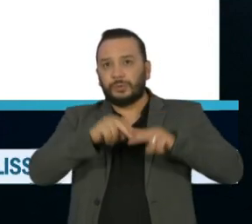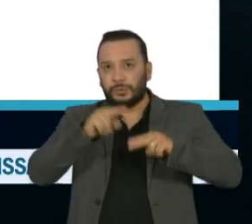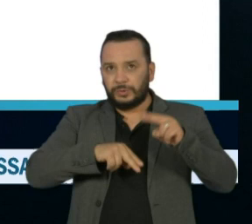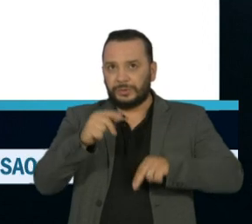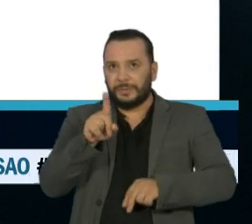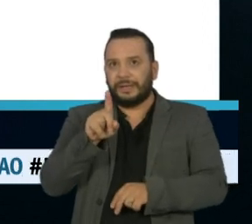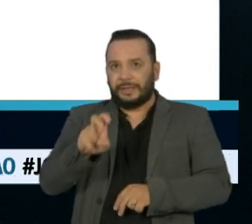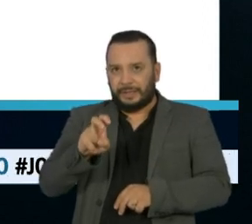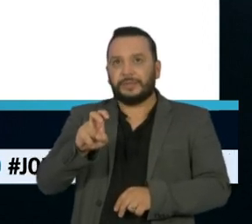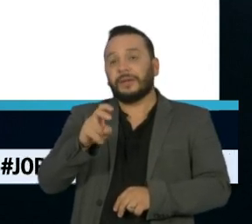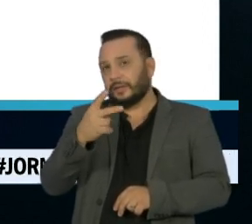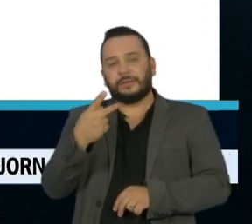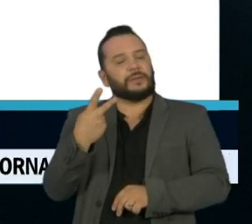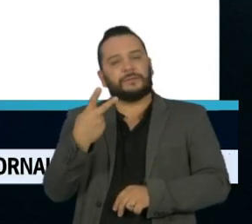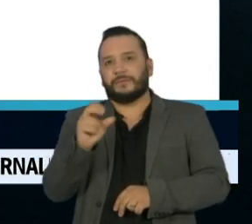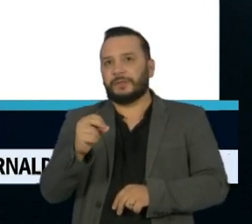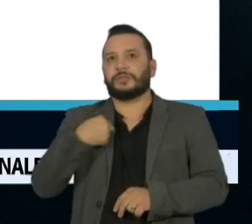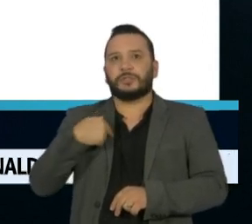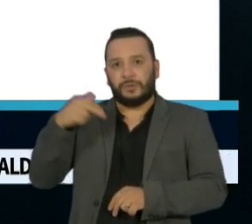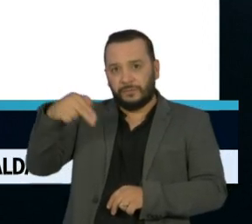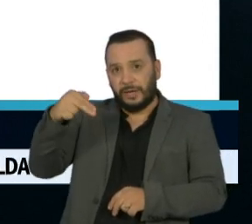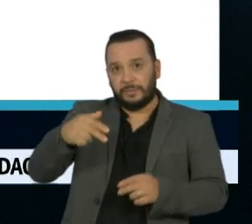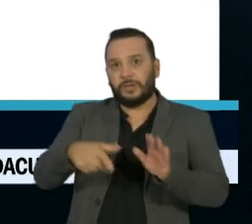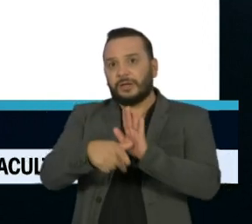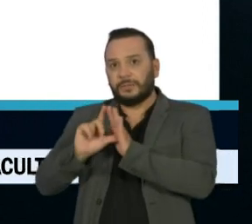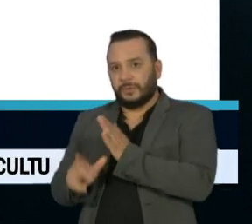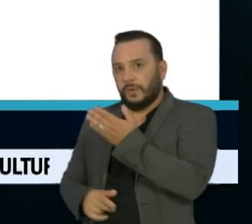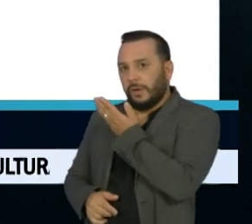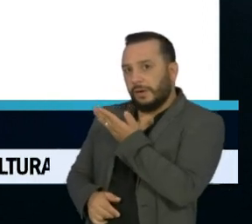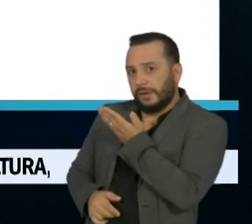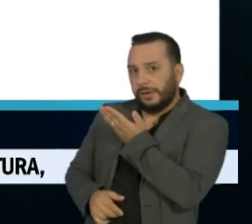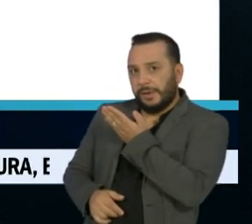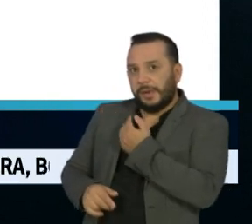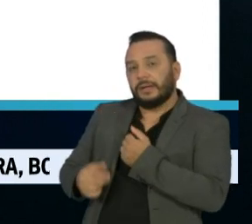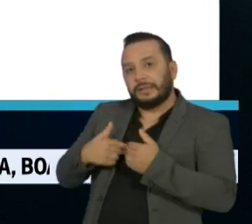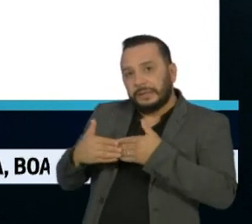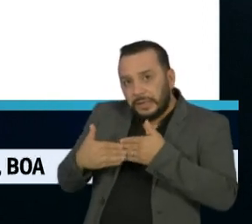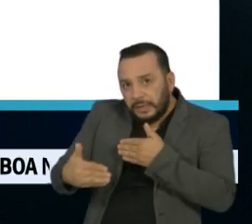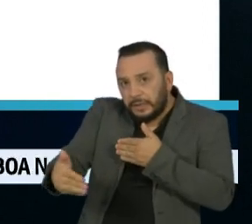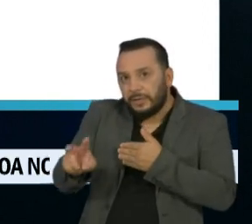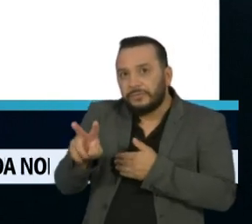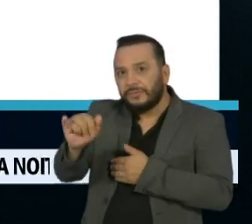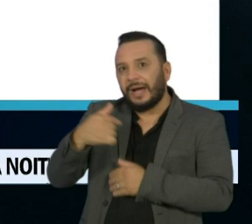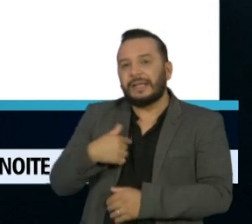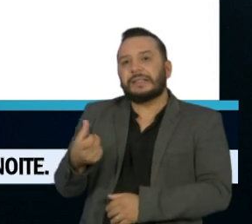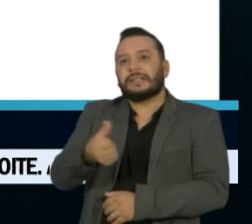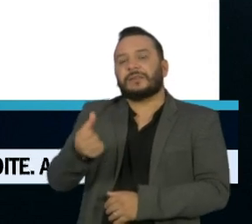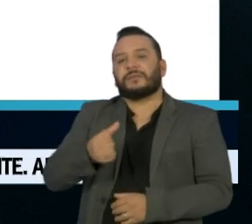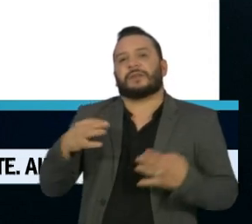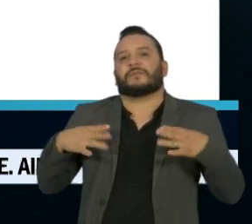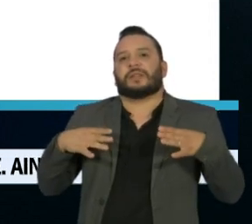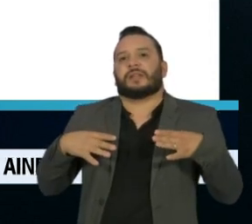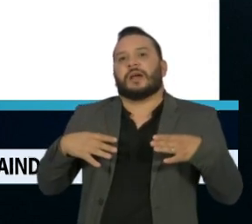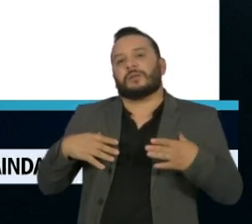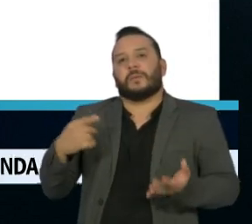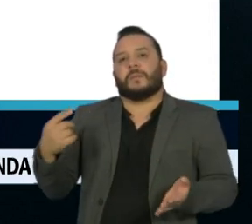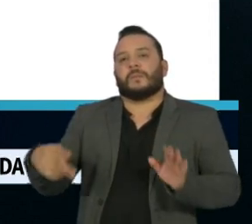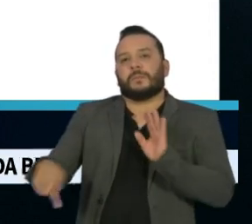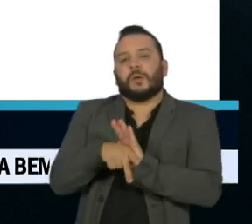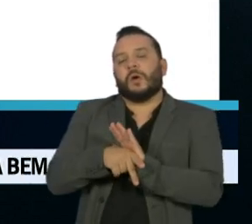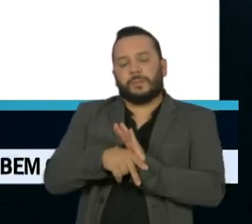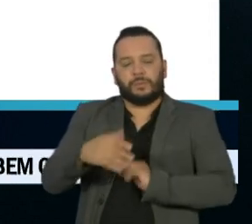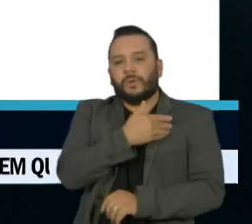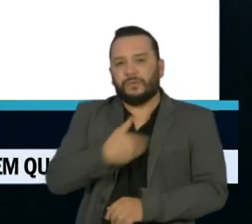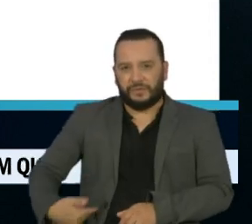para quarta e quinta-feira desta semana. Na sexta-feira, será declarado ponto facultativo. A Assembleia